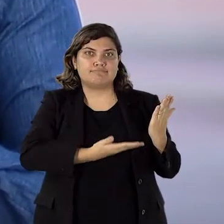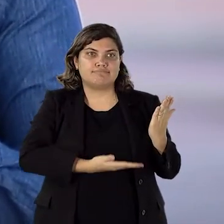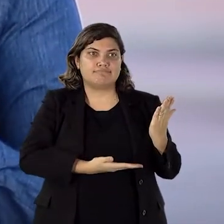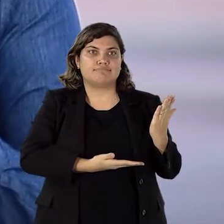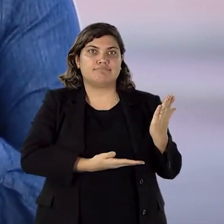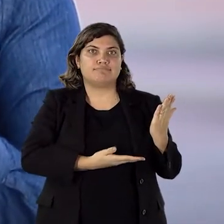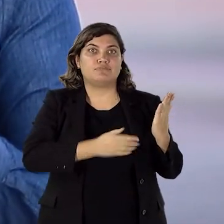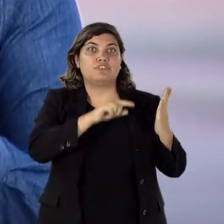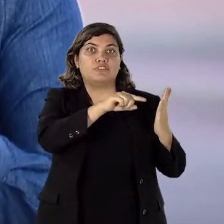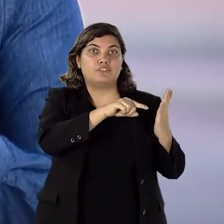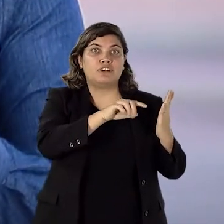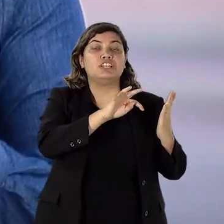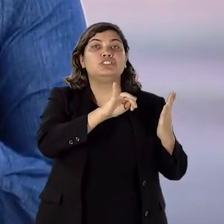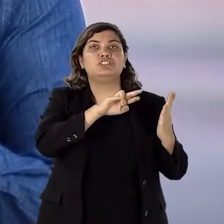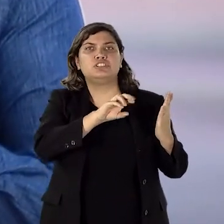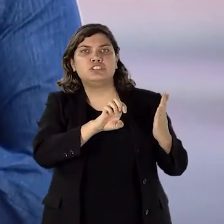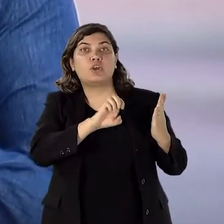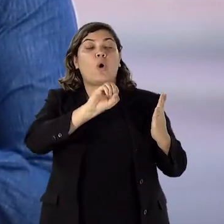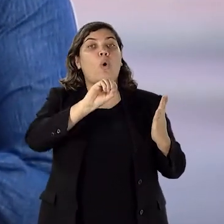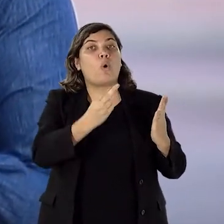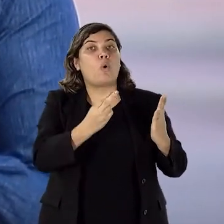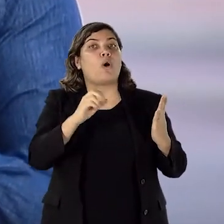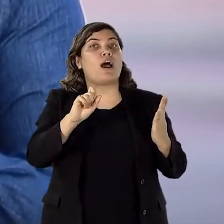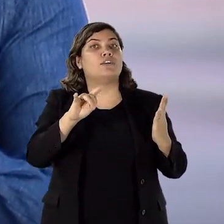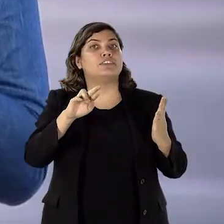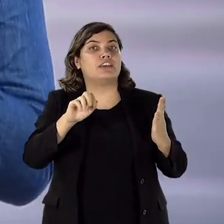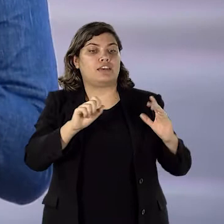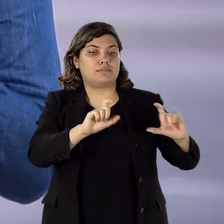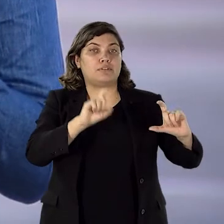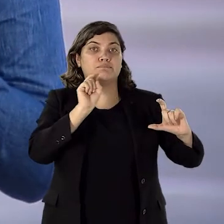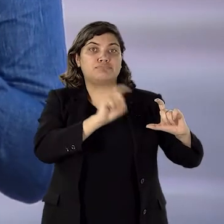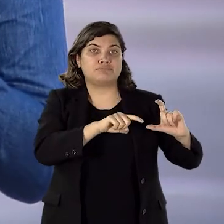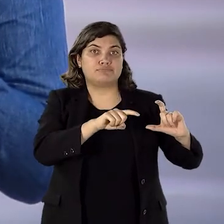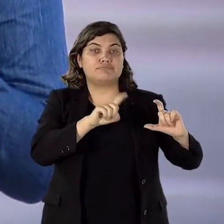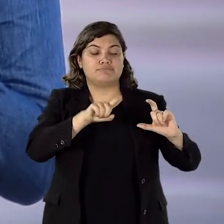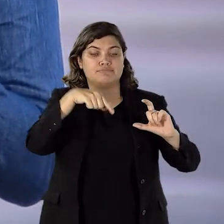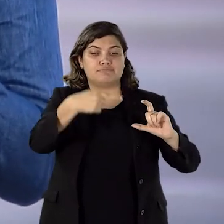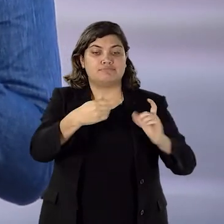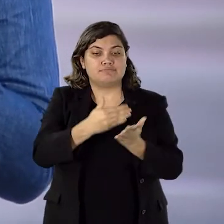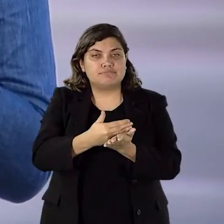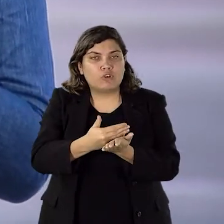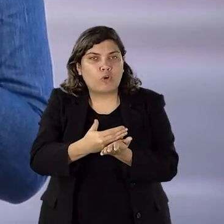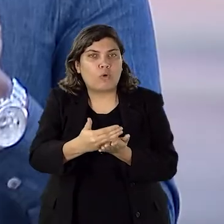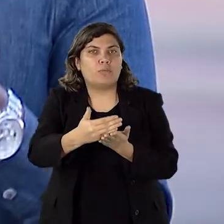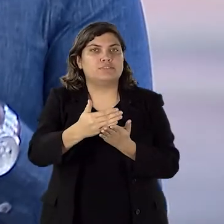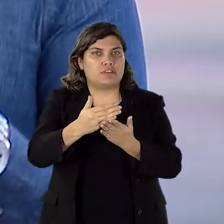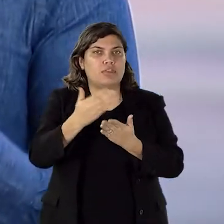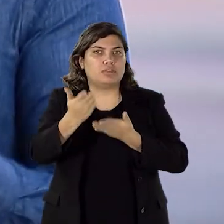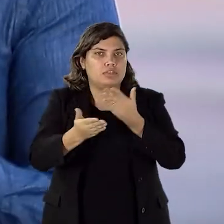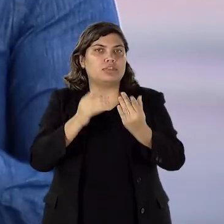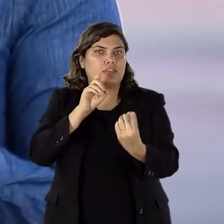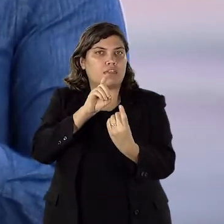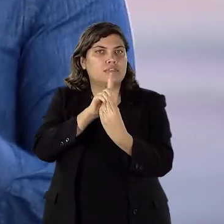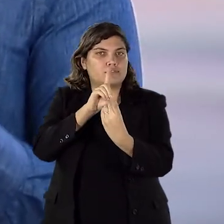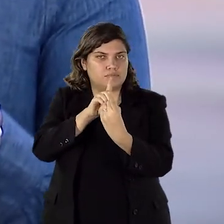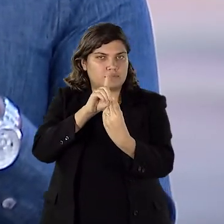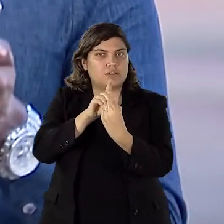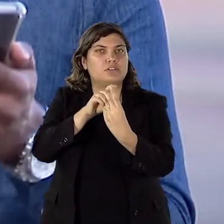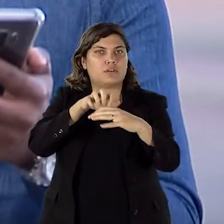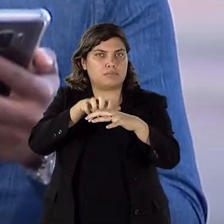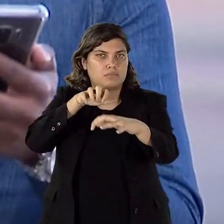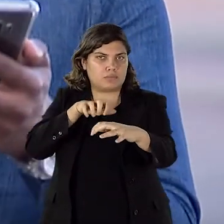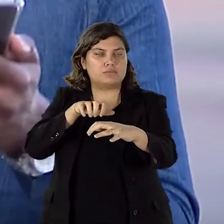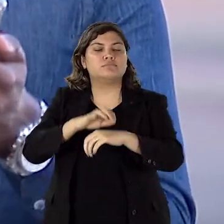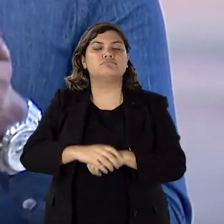clica no link Iniciar Seu Atendimento Remoto, que vai abrir a ferramenta do Título Net para a gente. A partir daí, não tem mistério